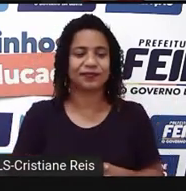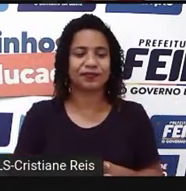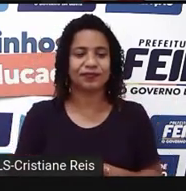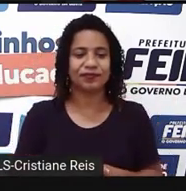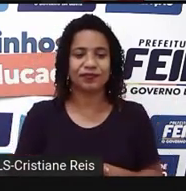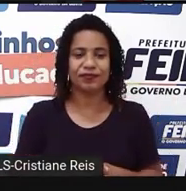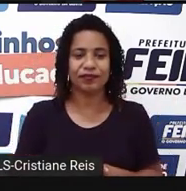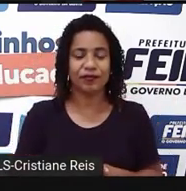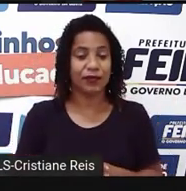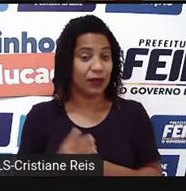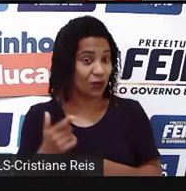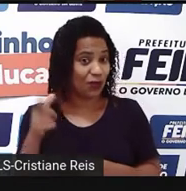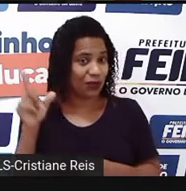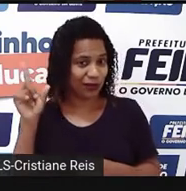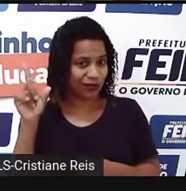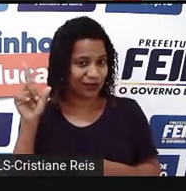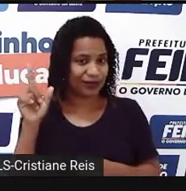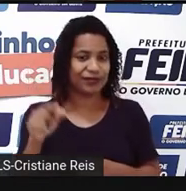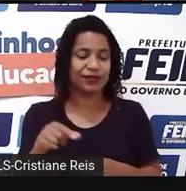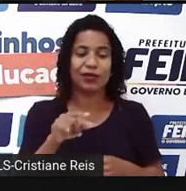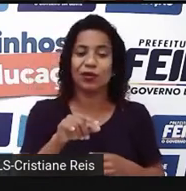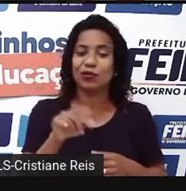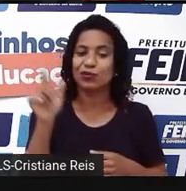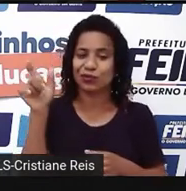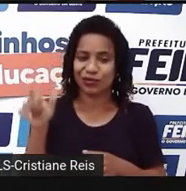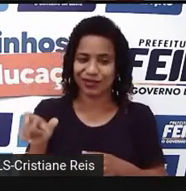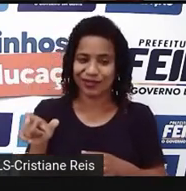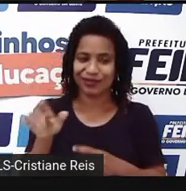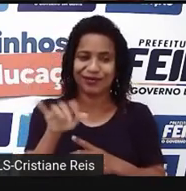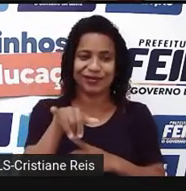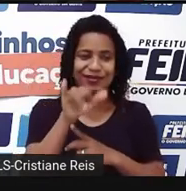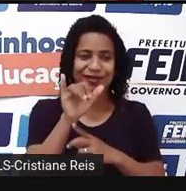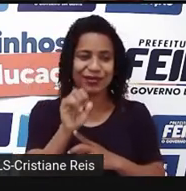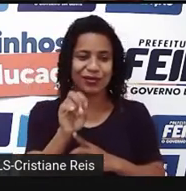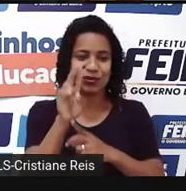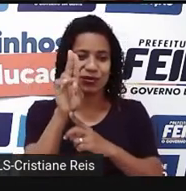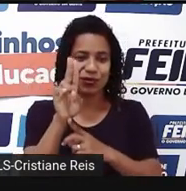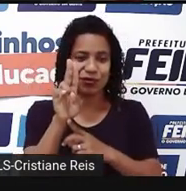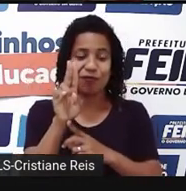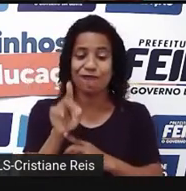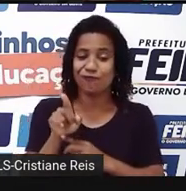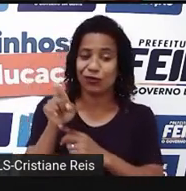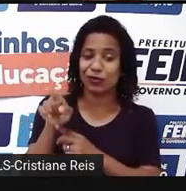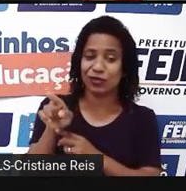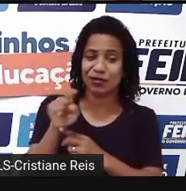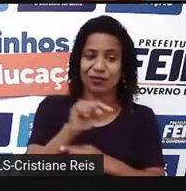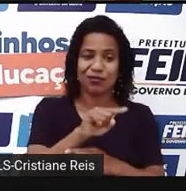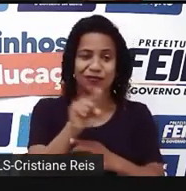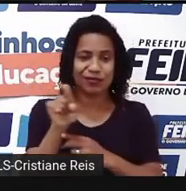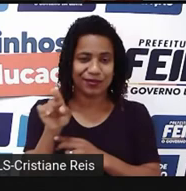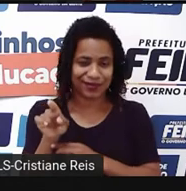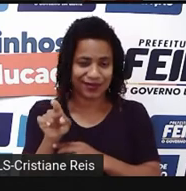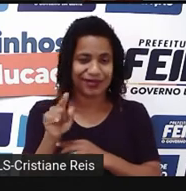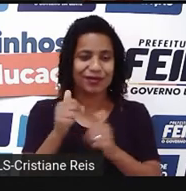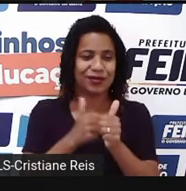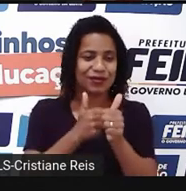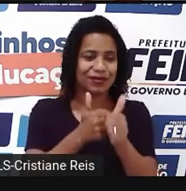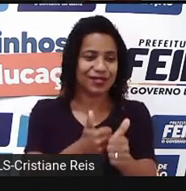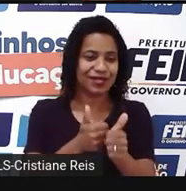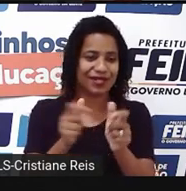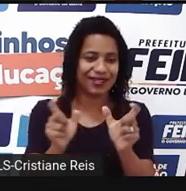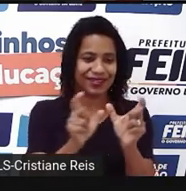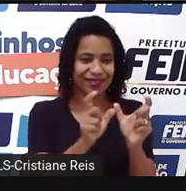Outro exemplo. Sujeito, pronome, you. Você ou vocês. Logo depois, o auxiliar, will.